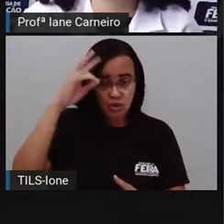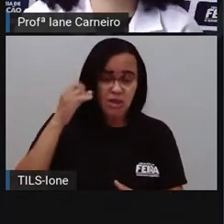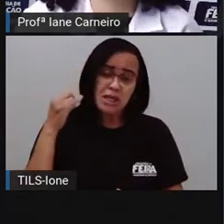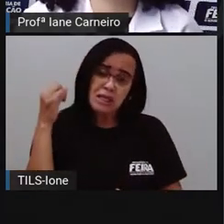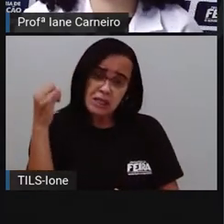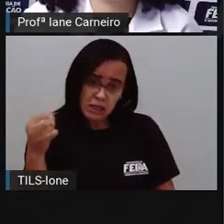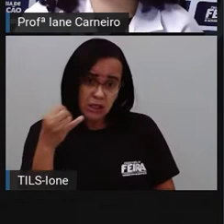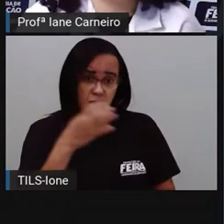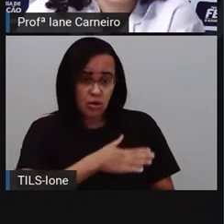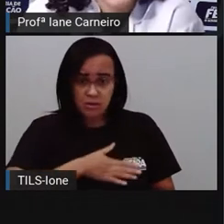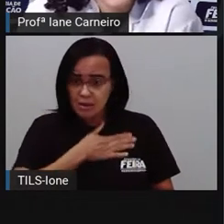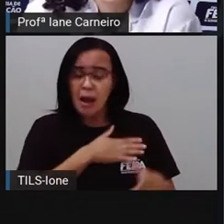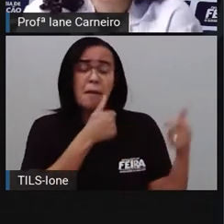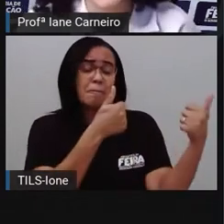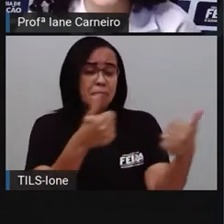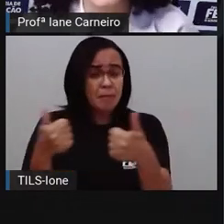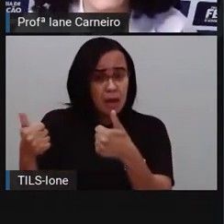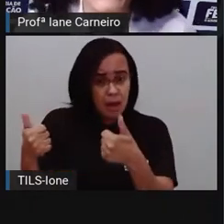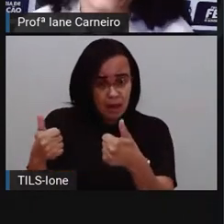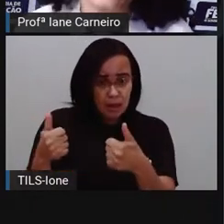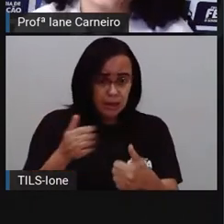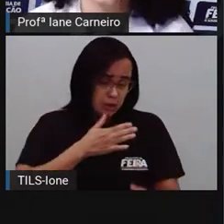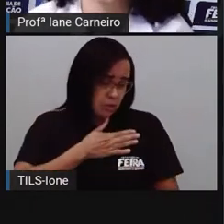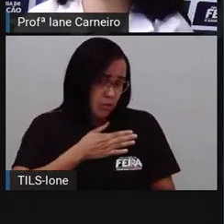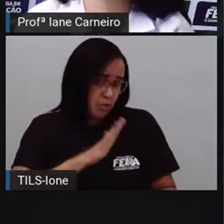Se não gostaram, azar!